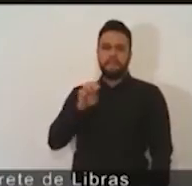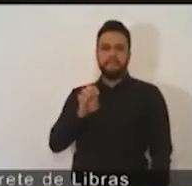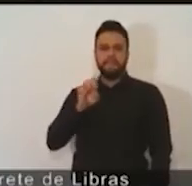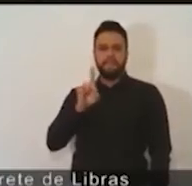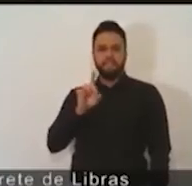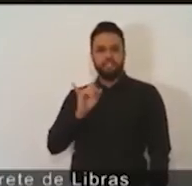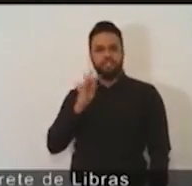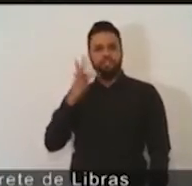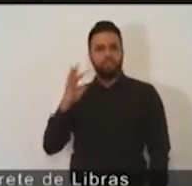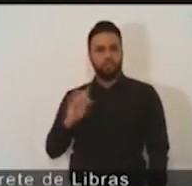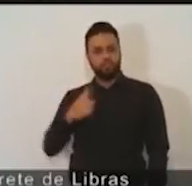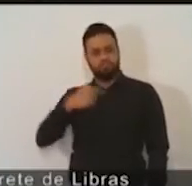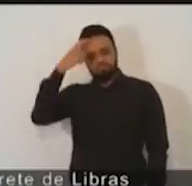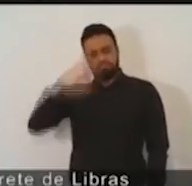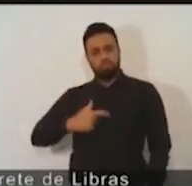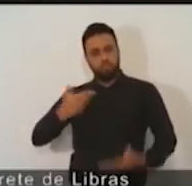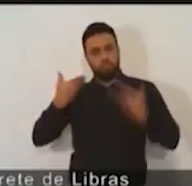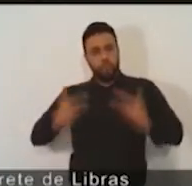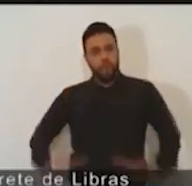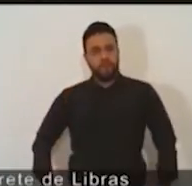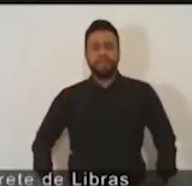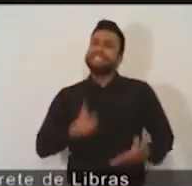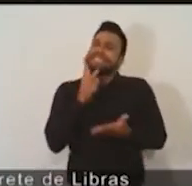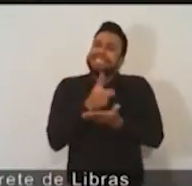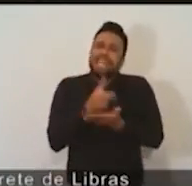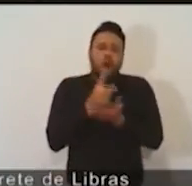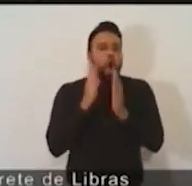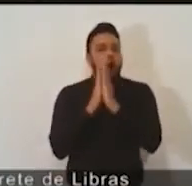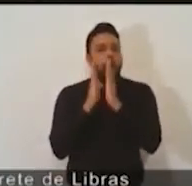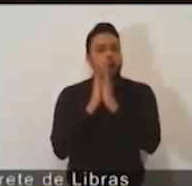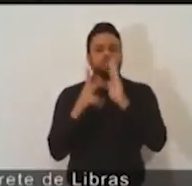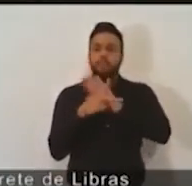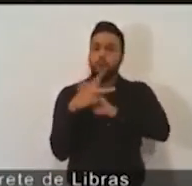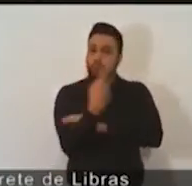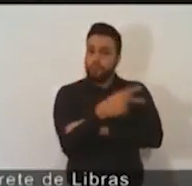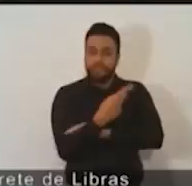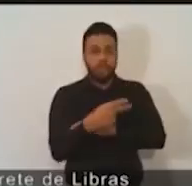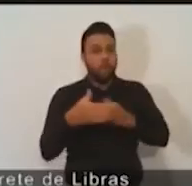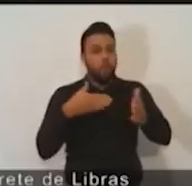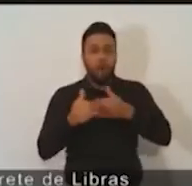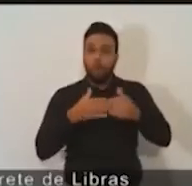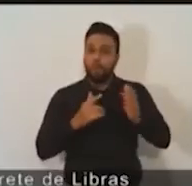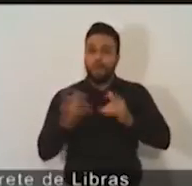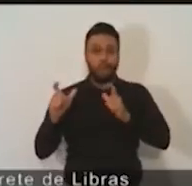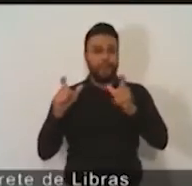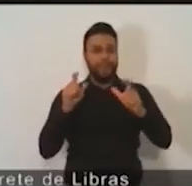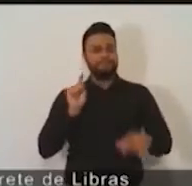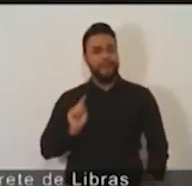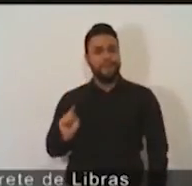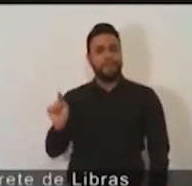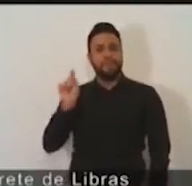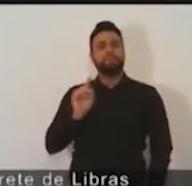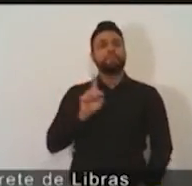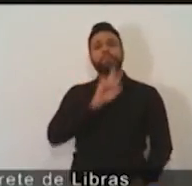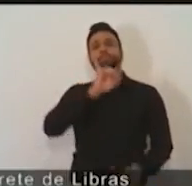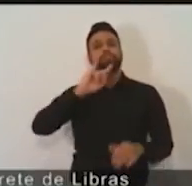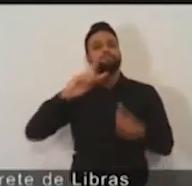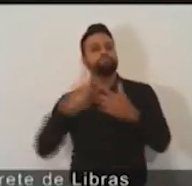E essa era a oração desde a vida toda, na igreja, em todos os lugares. Um dia, ele adoeceu